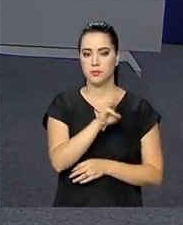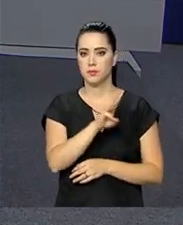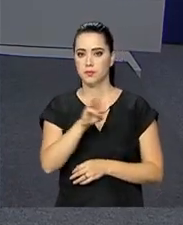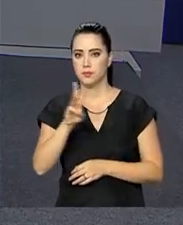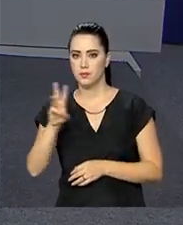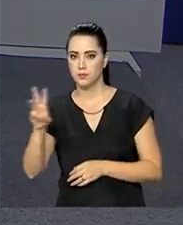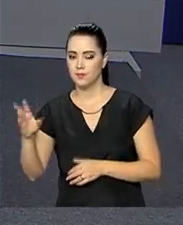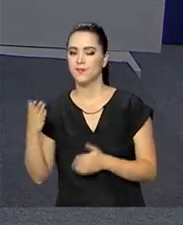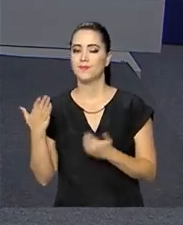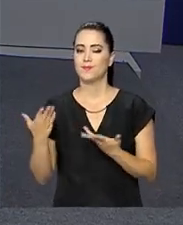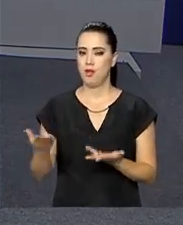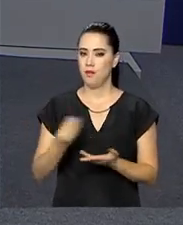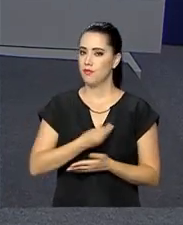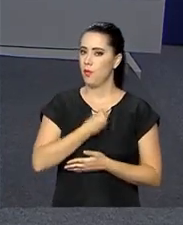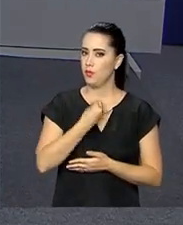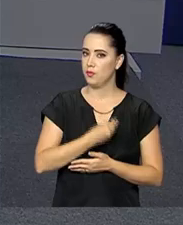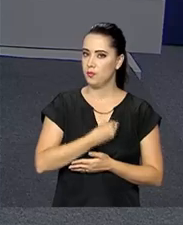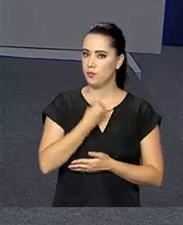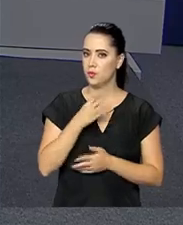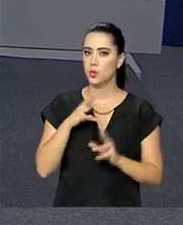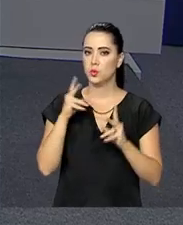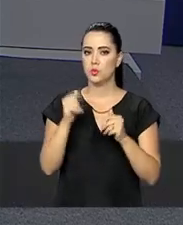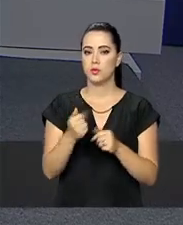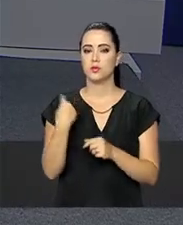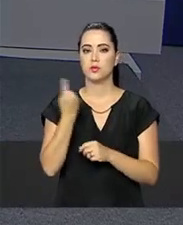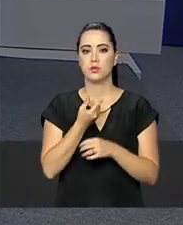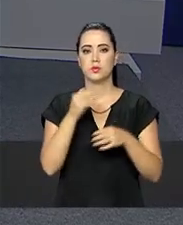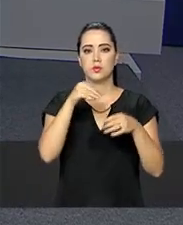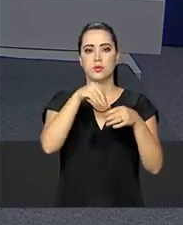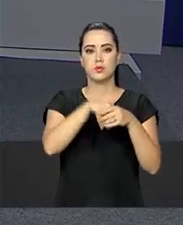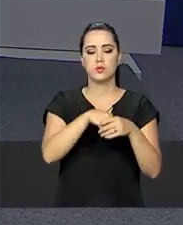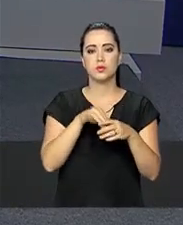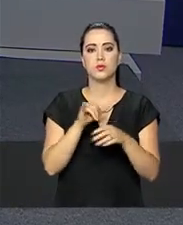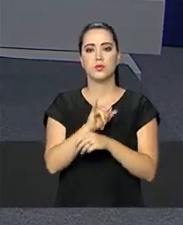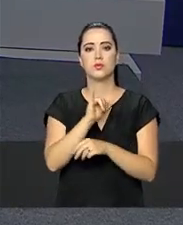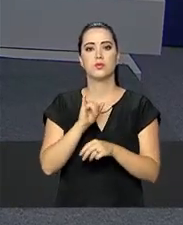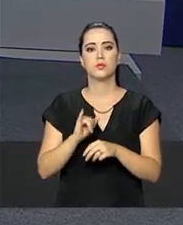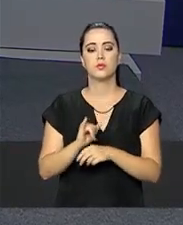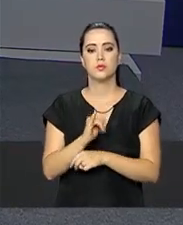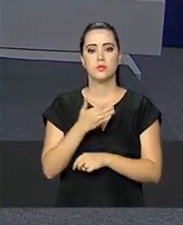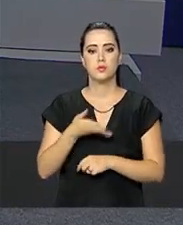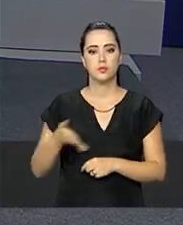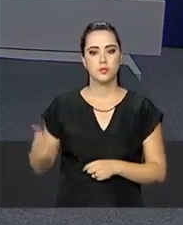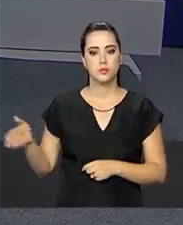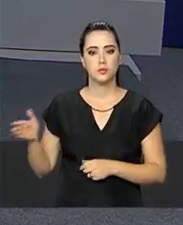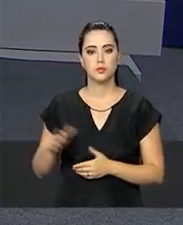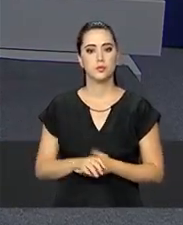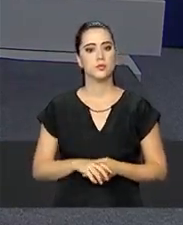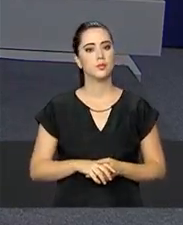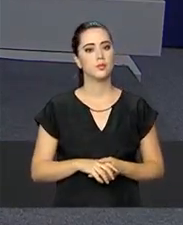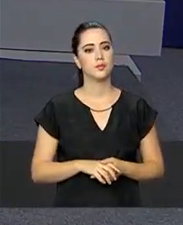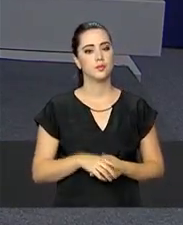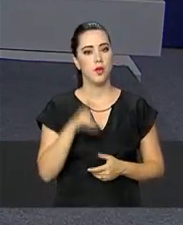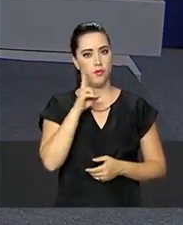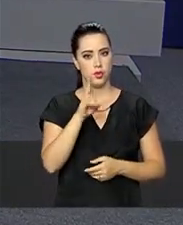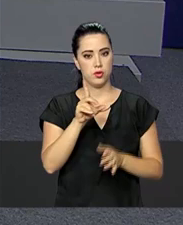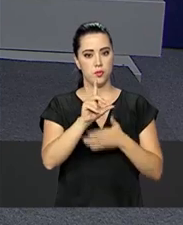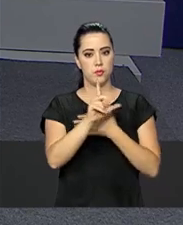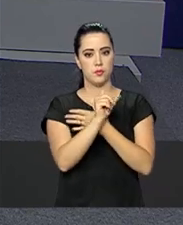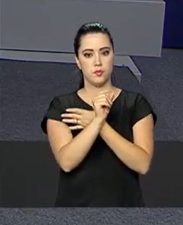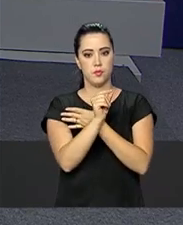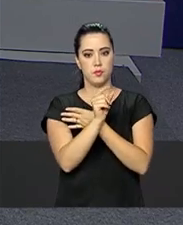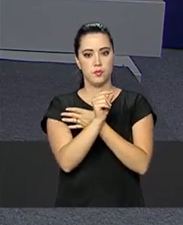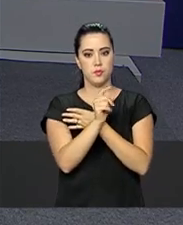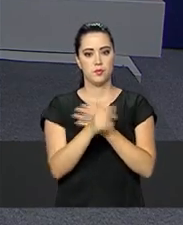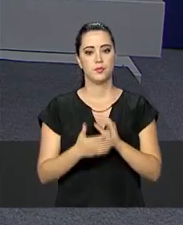programação ao vivo pelo site da NBR e todas as reportagens estão disponíveis em nosso canal no YouTube. Acesse também o